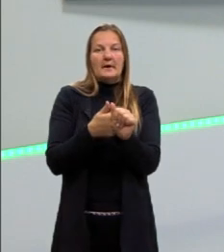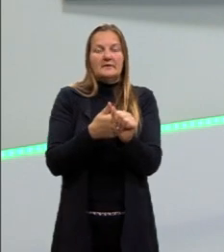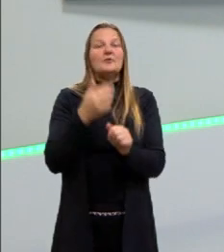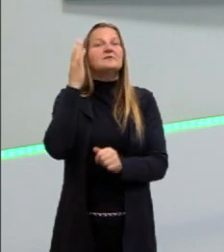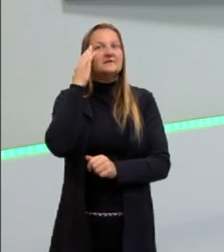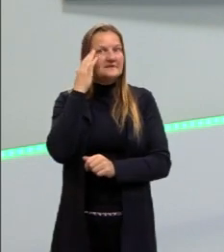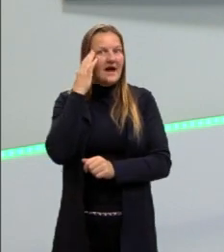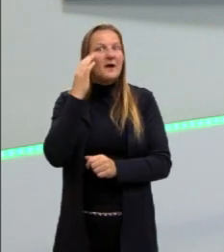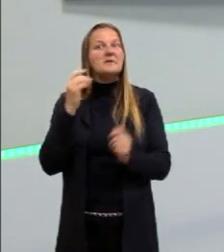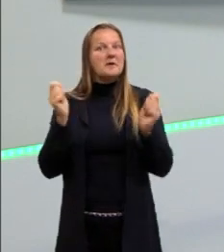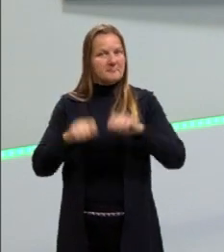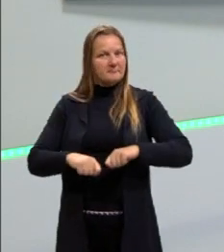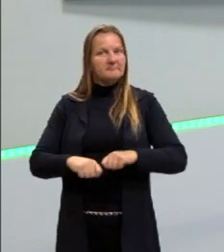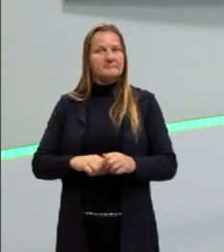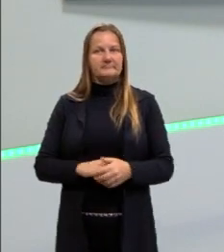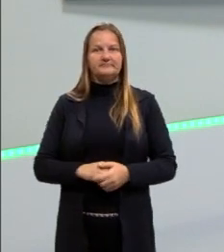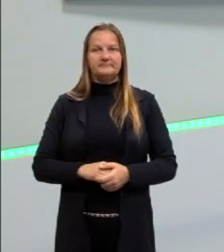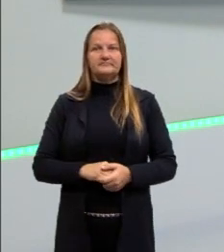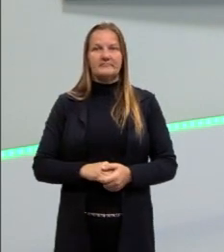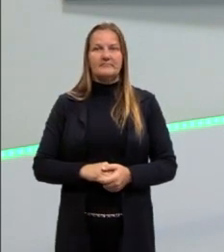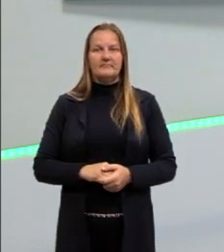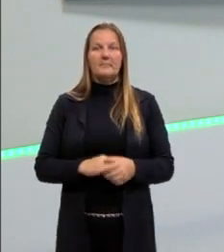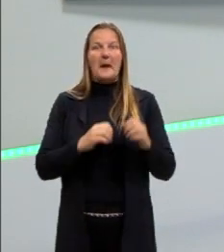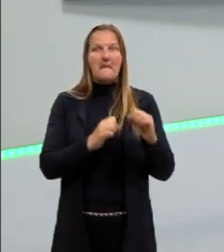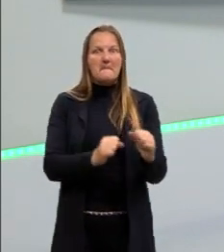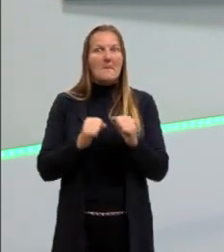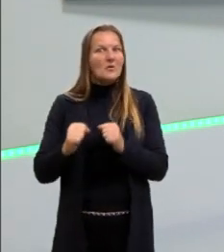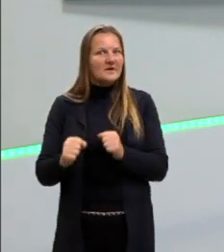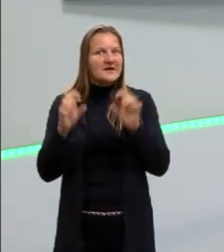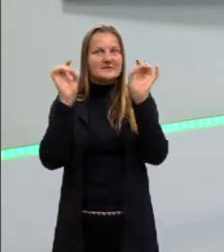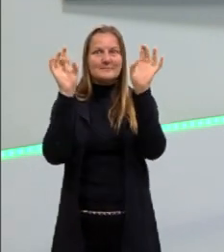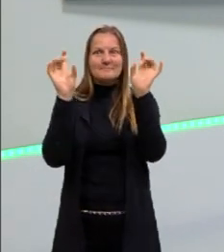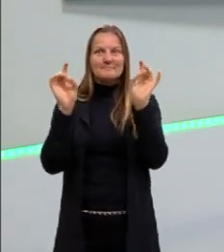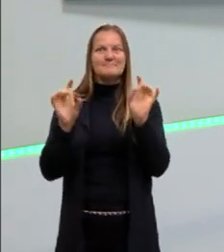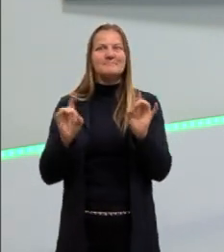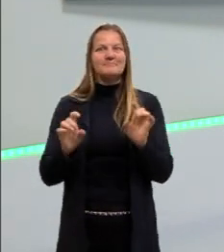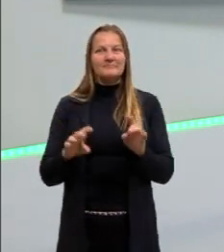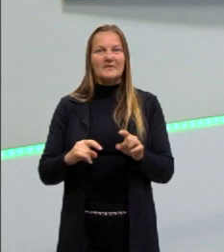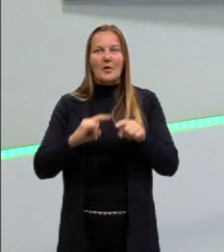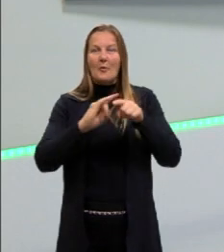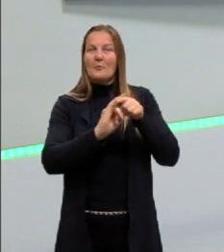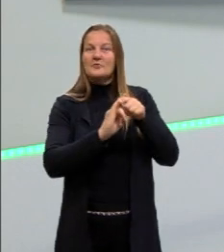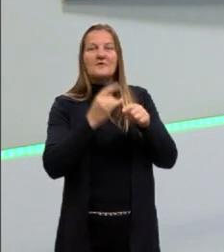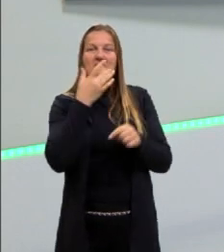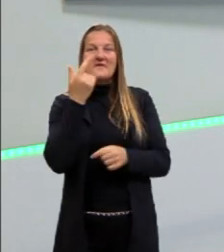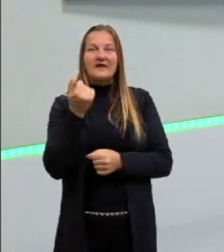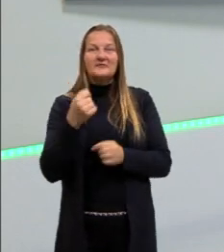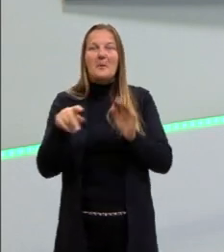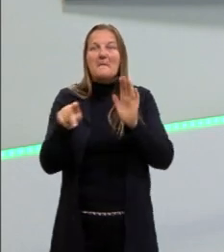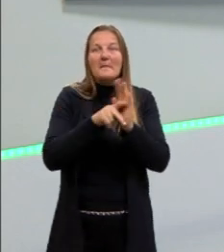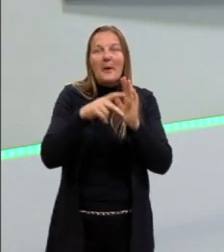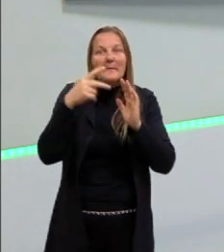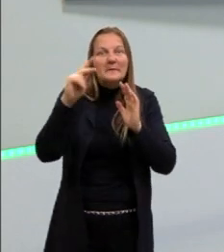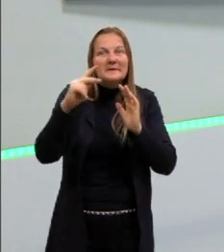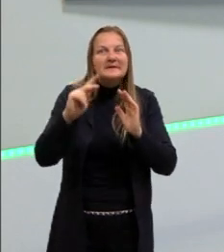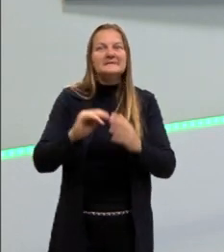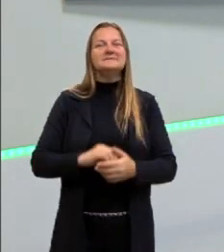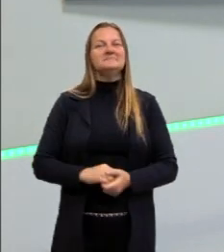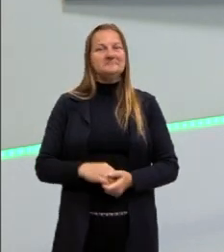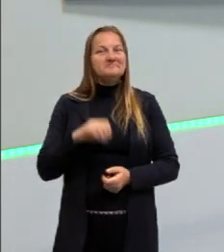Isso já é tão... parece um pouco difícil para a gente imaginar, né? Mas para um morcego isso não é nada difícil, isso é muito simples.